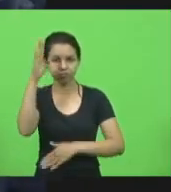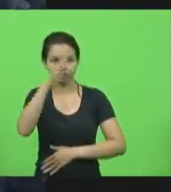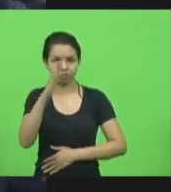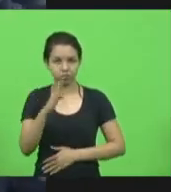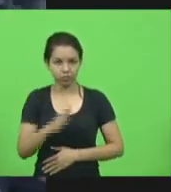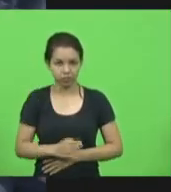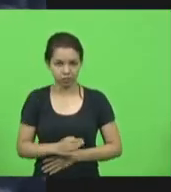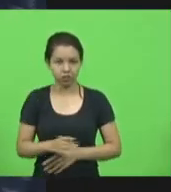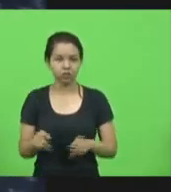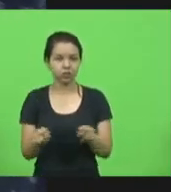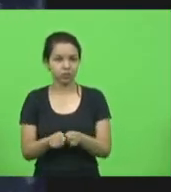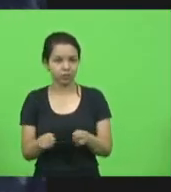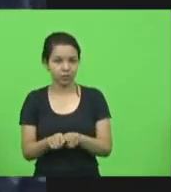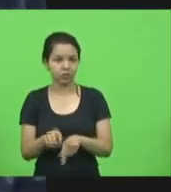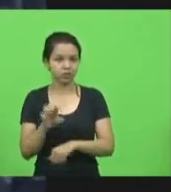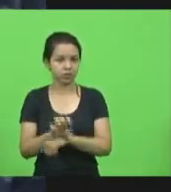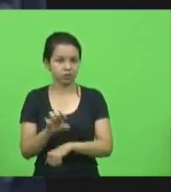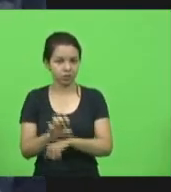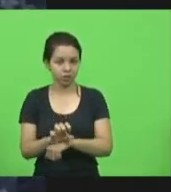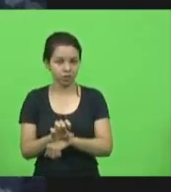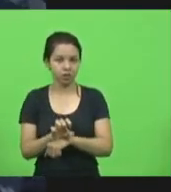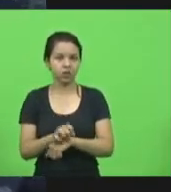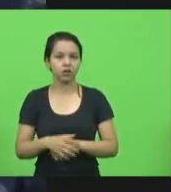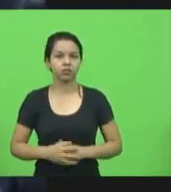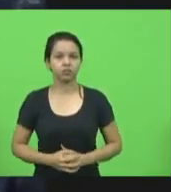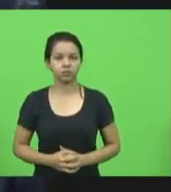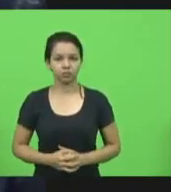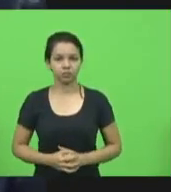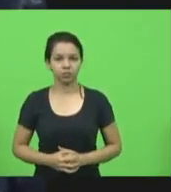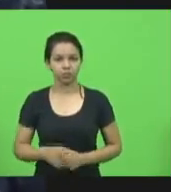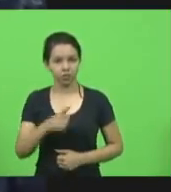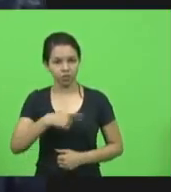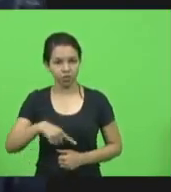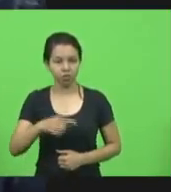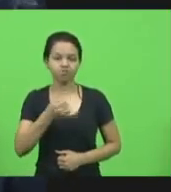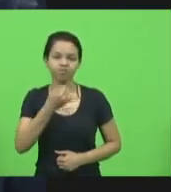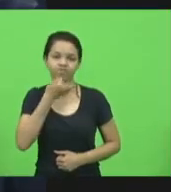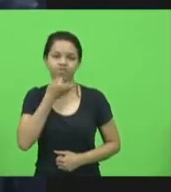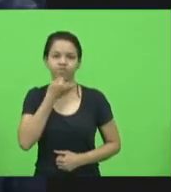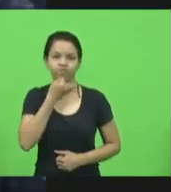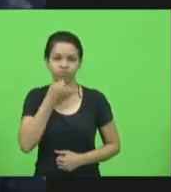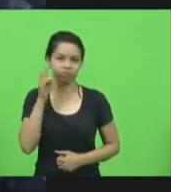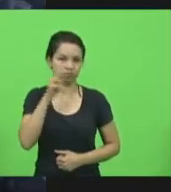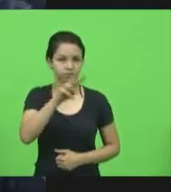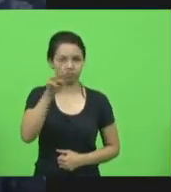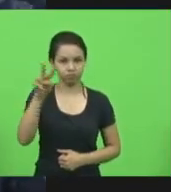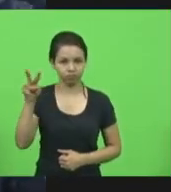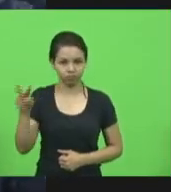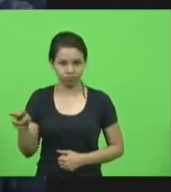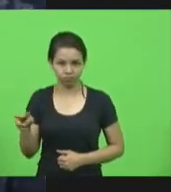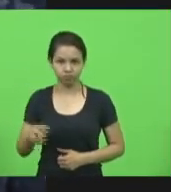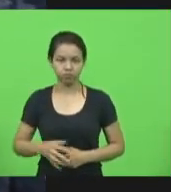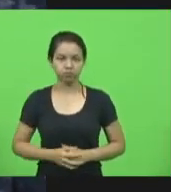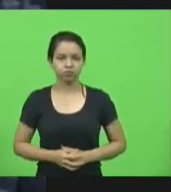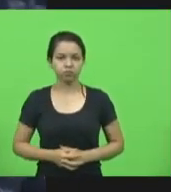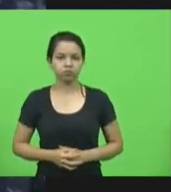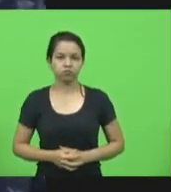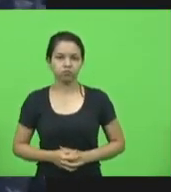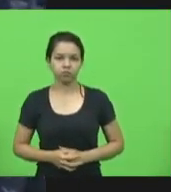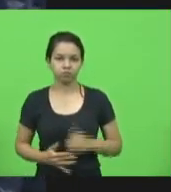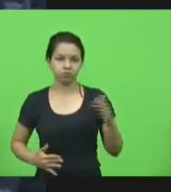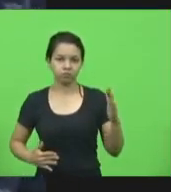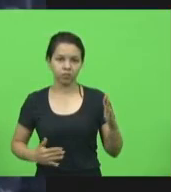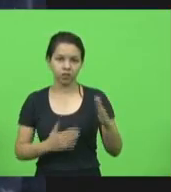estadual são tanto quanto desanimadoras. Nós temos aí uma perspectiva de até no final